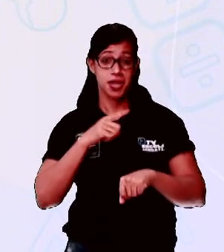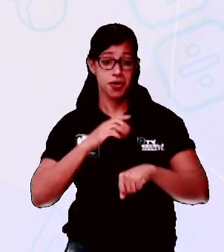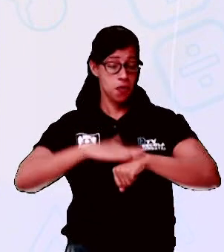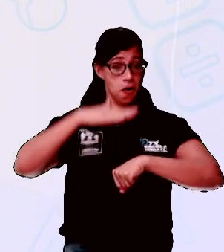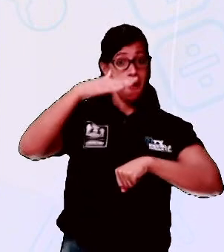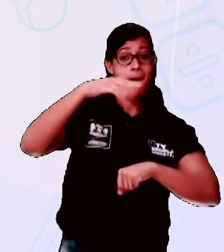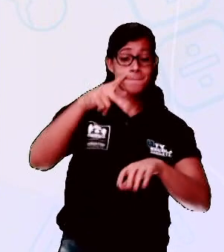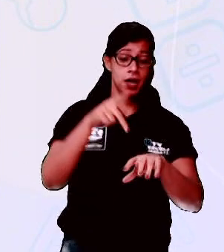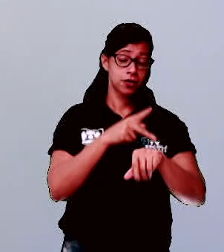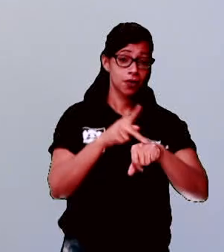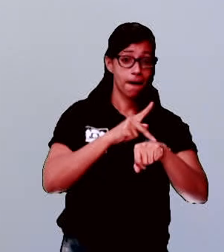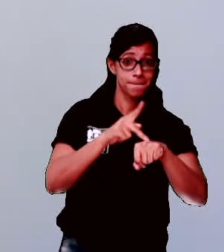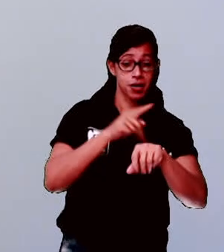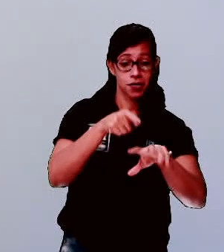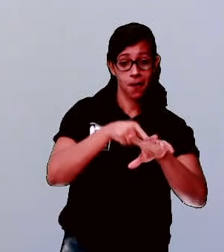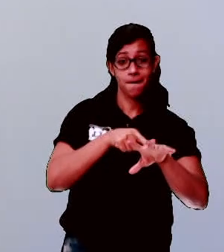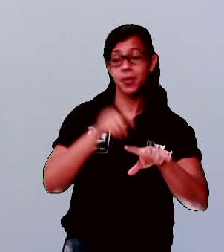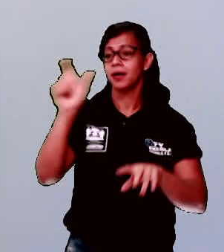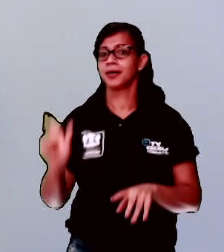de Pedro.